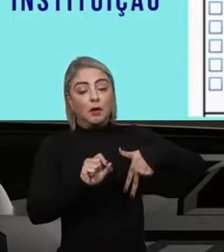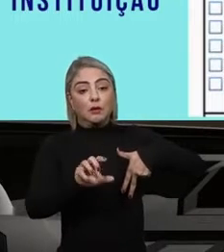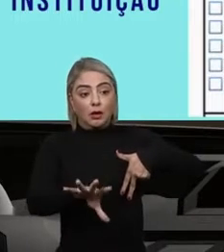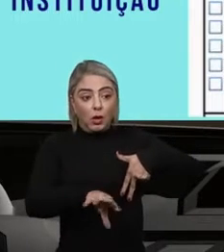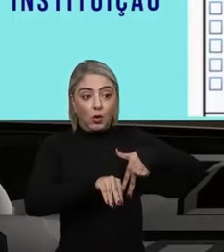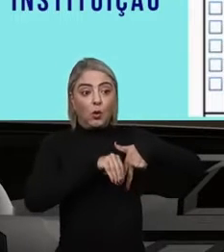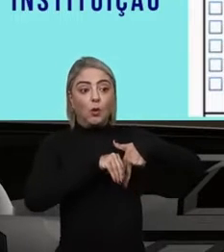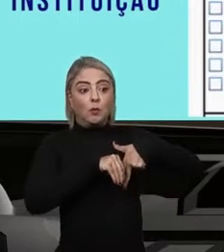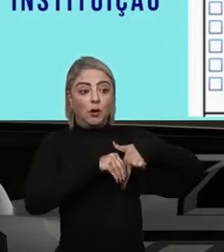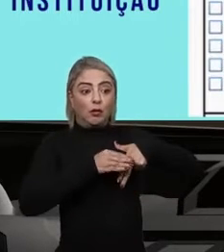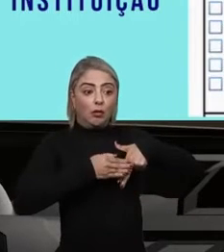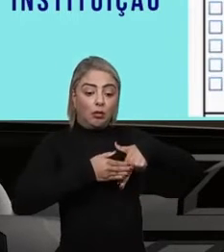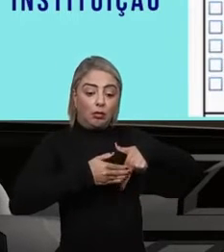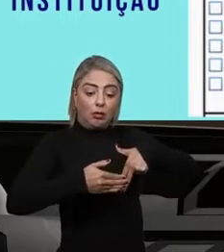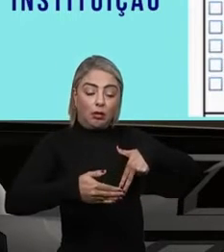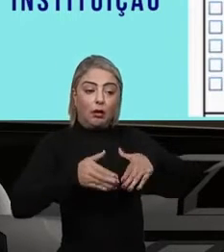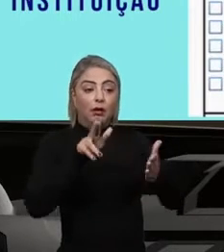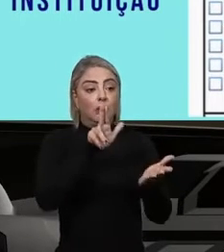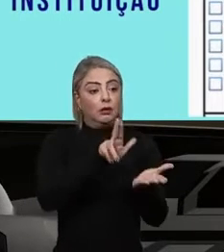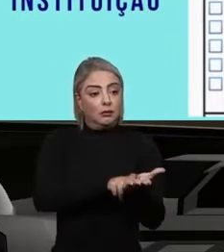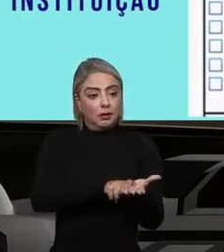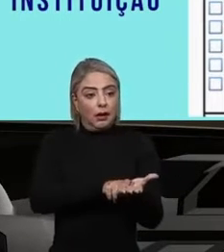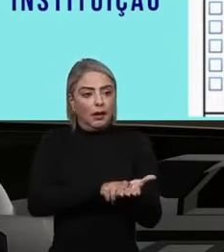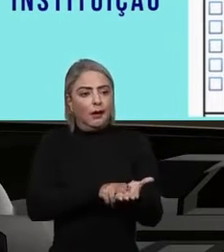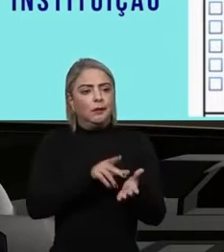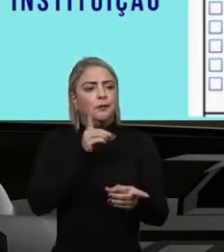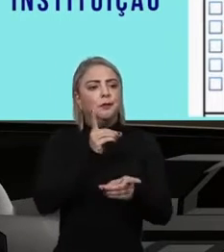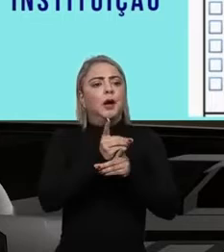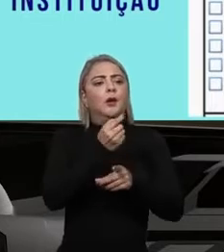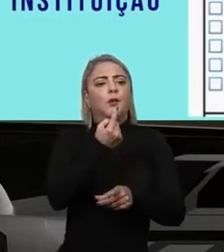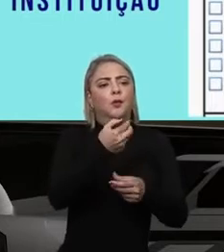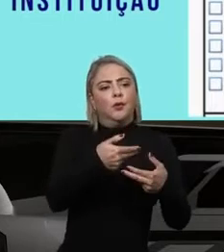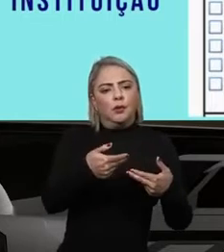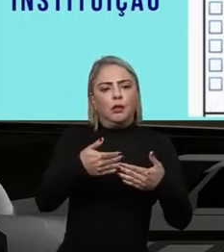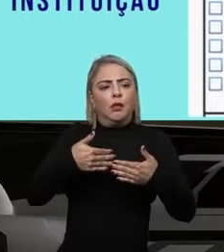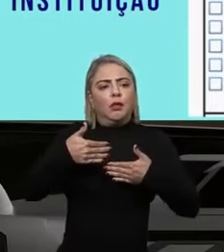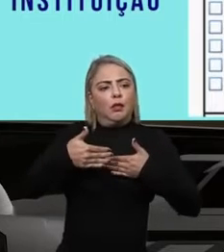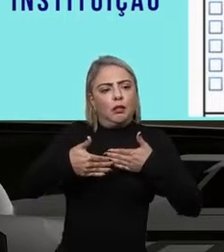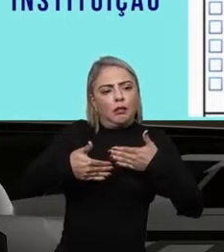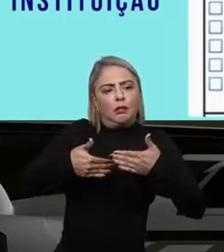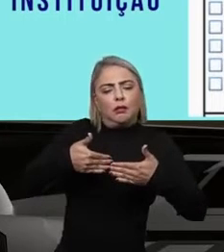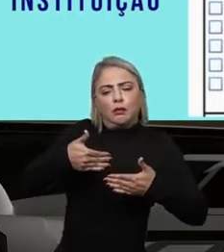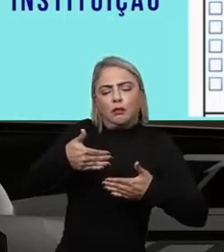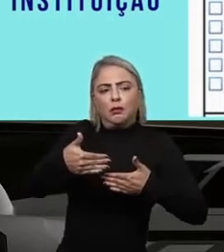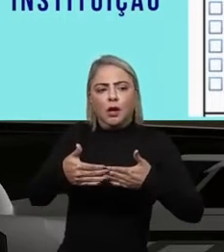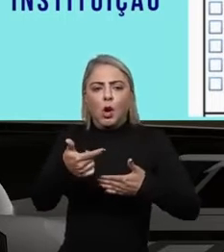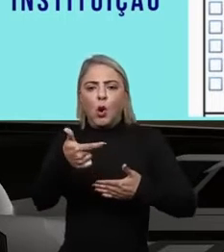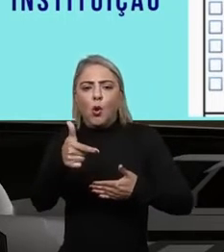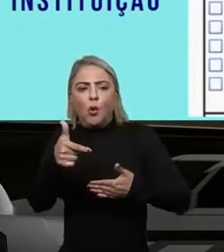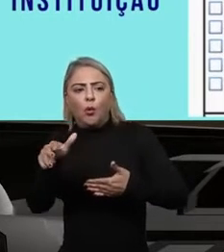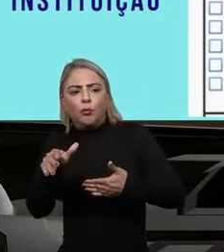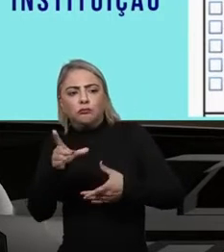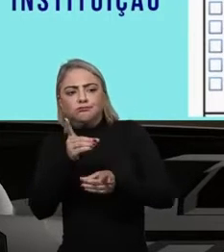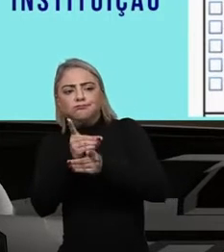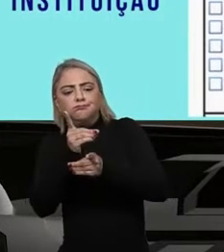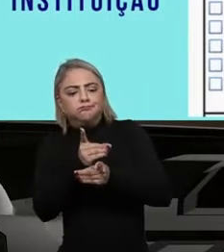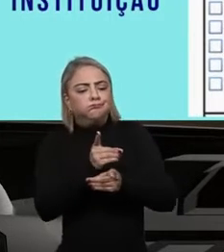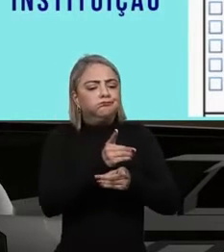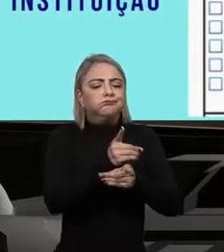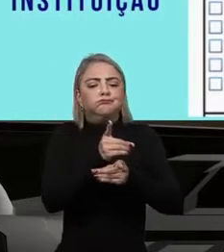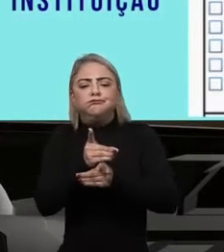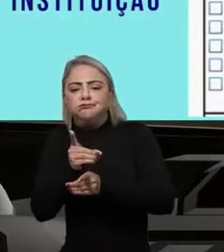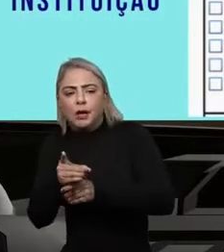internação. A gente sabe que interna com determinado diagnóstico, mas ao longo da internação outros achados podem acontecer,